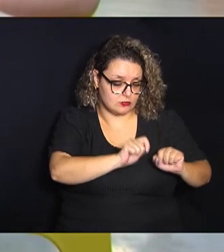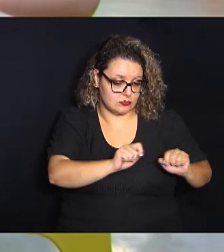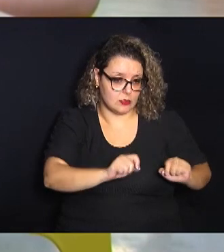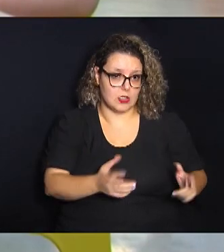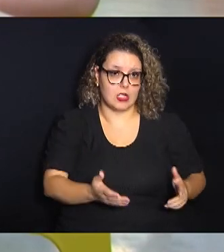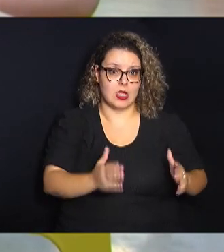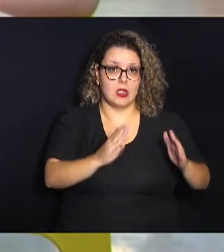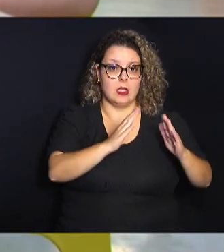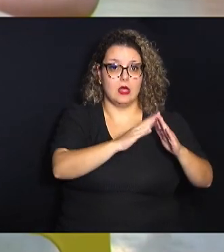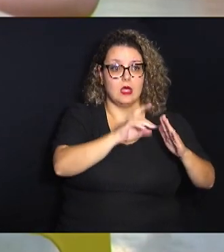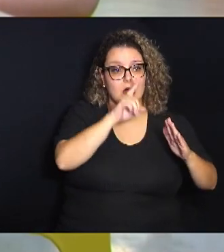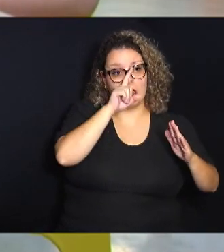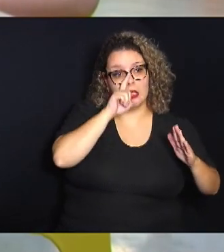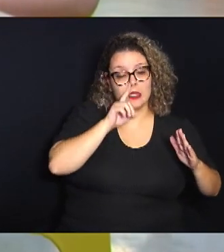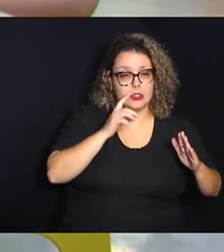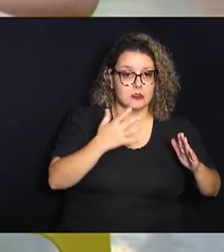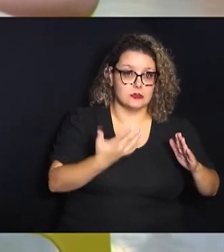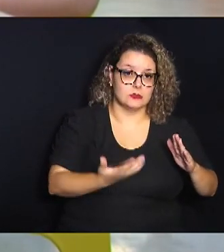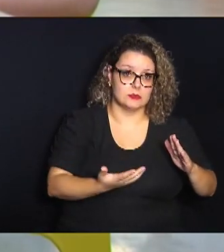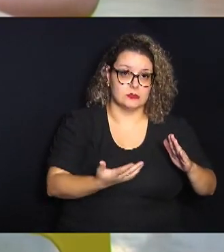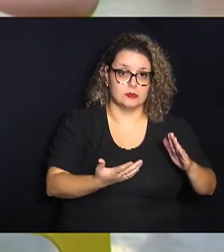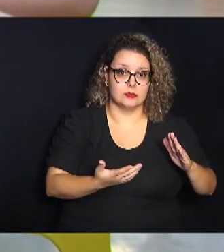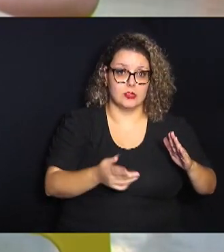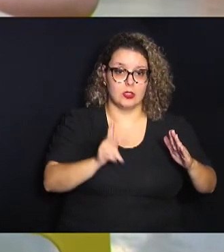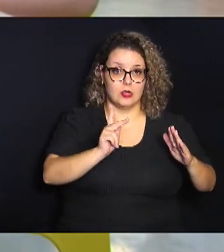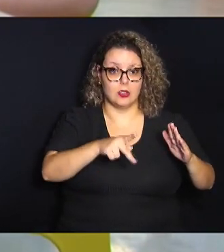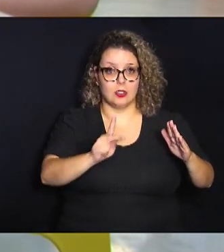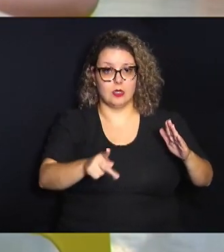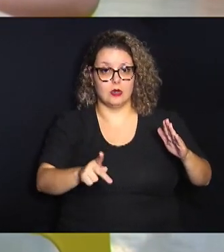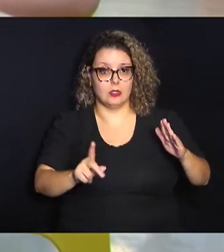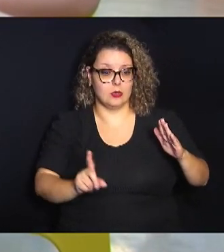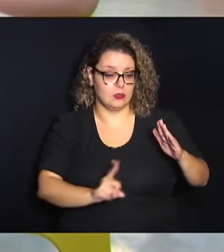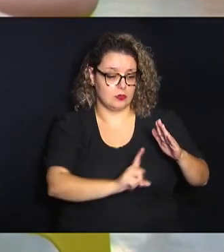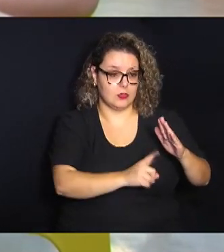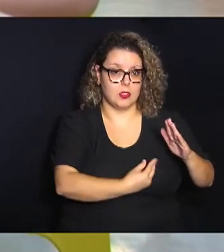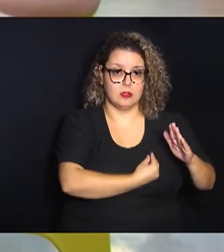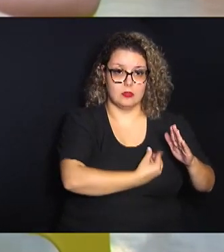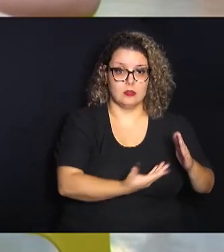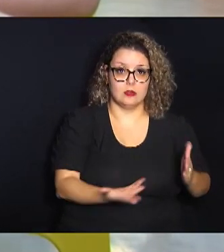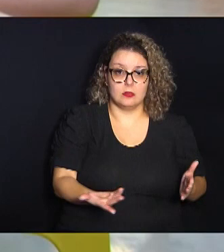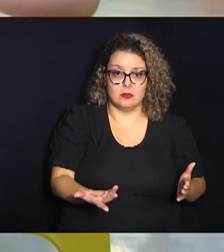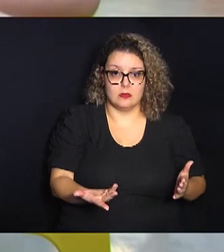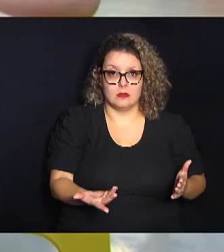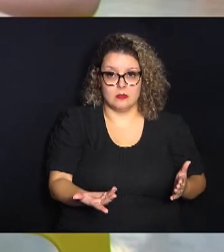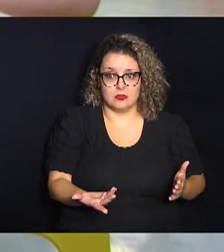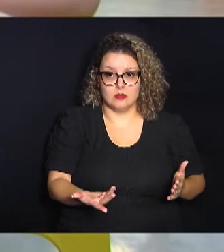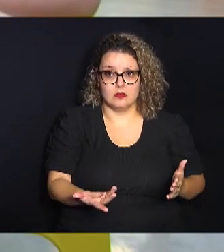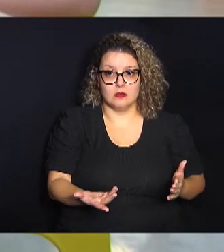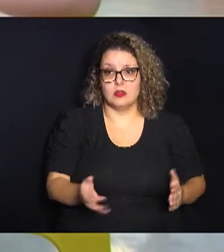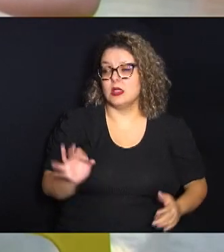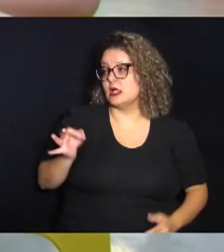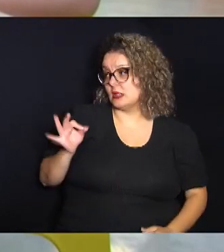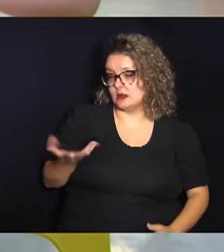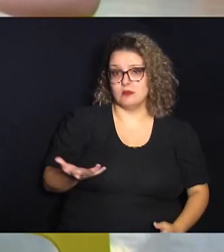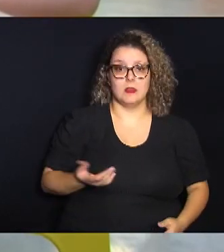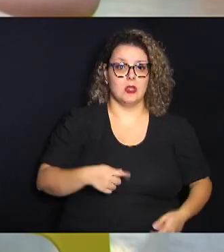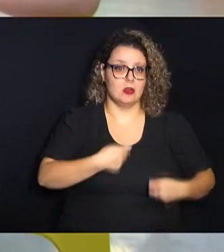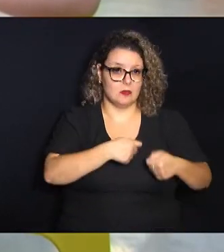é amarela o professor mora na casa você vai falar você precisa ter um pouco de